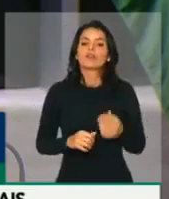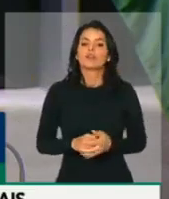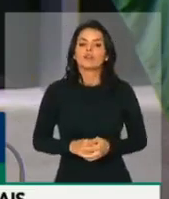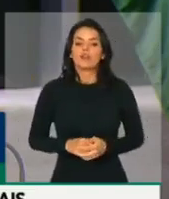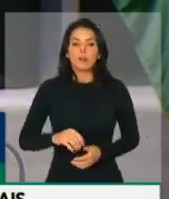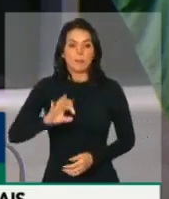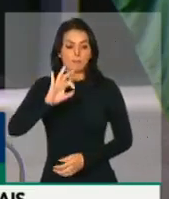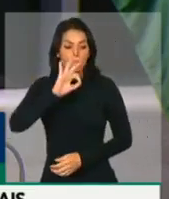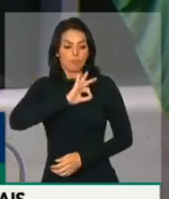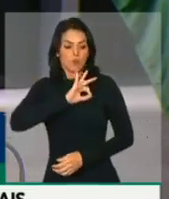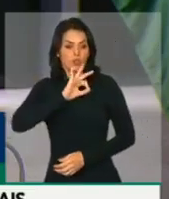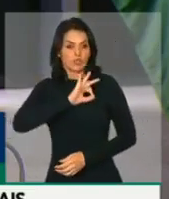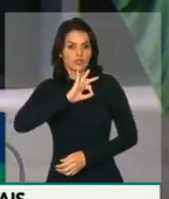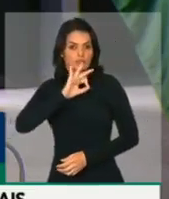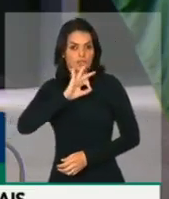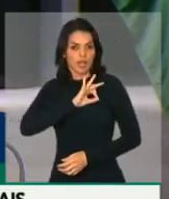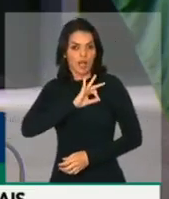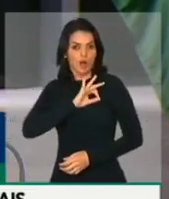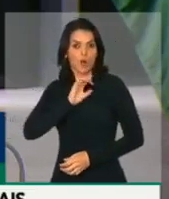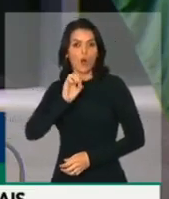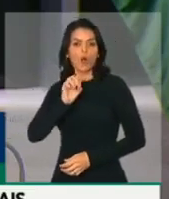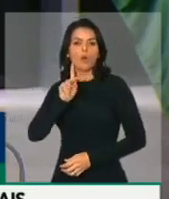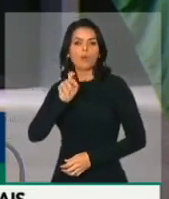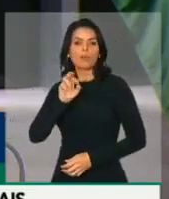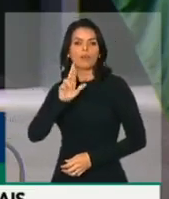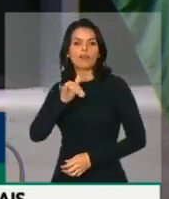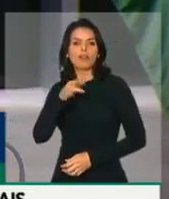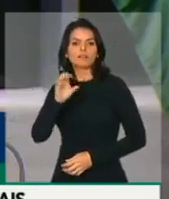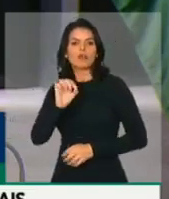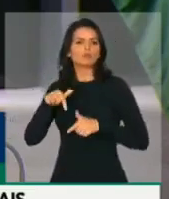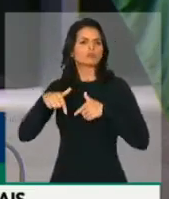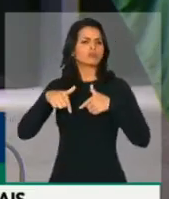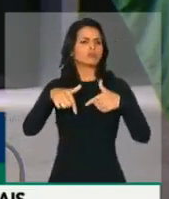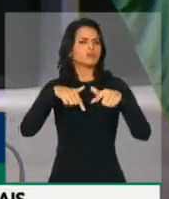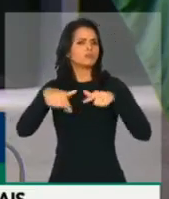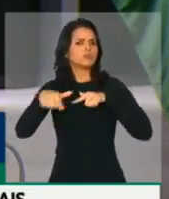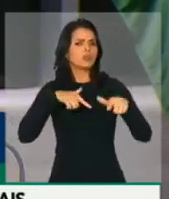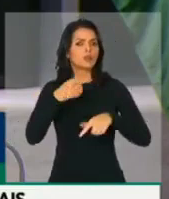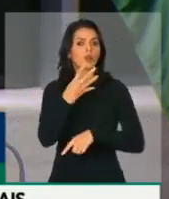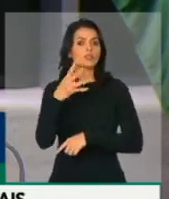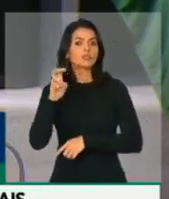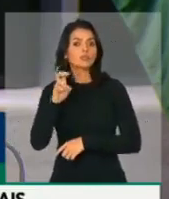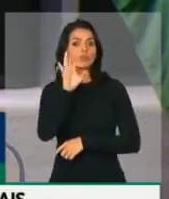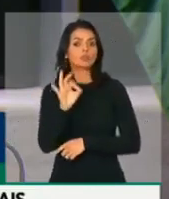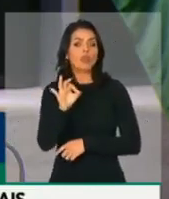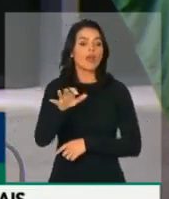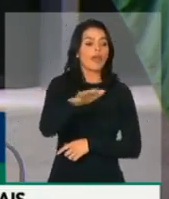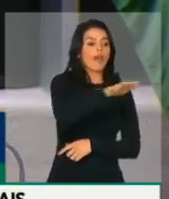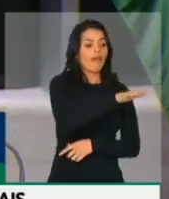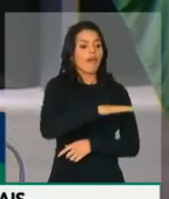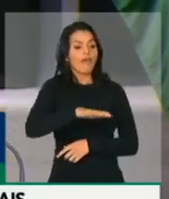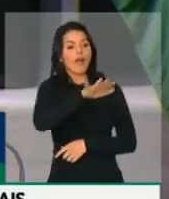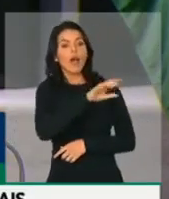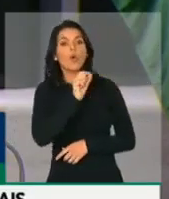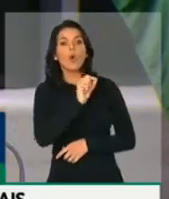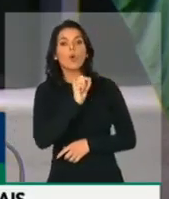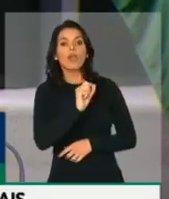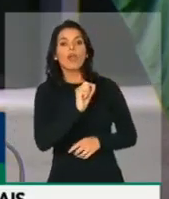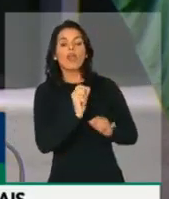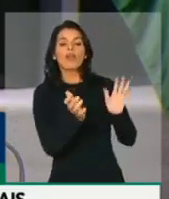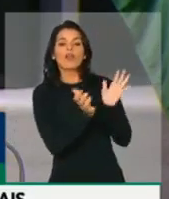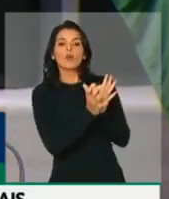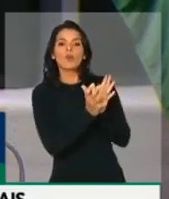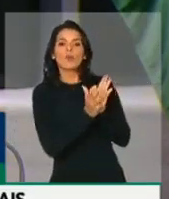policiais, 45% das operações foram em áreas de disputa de facções,